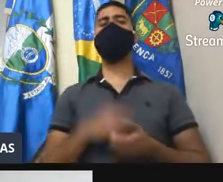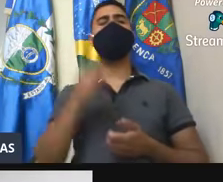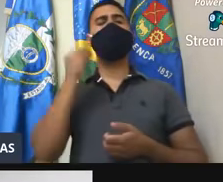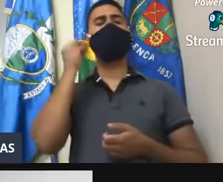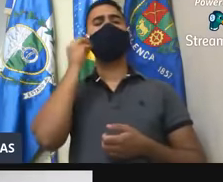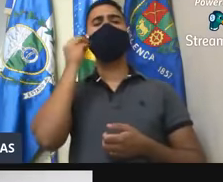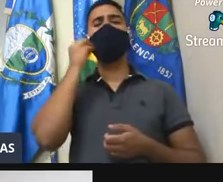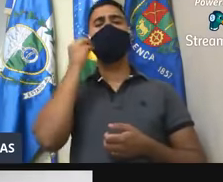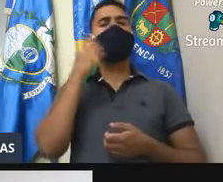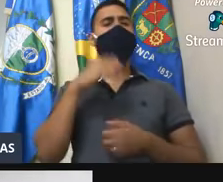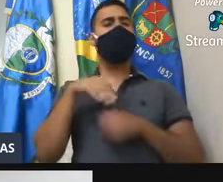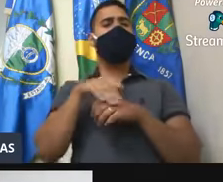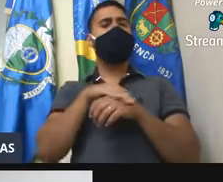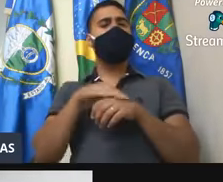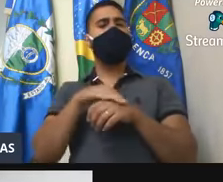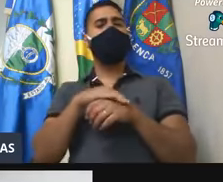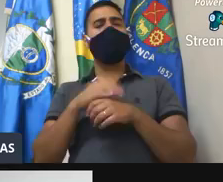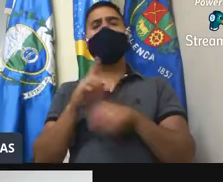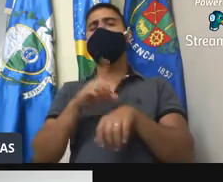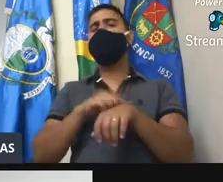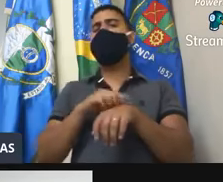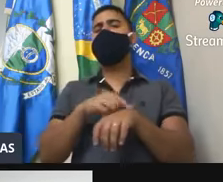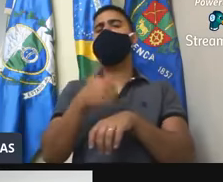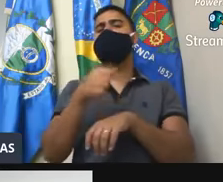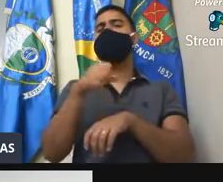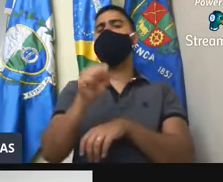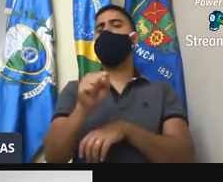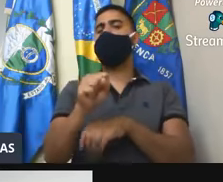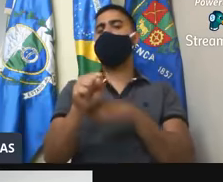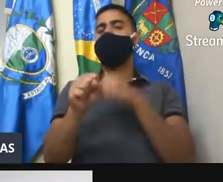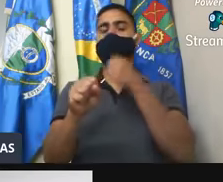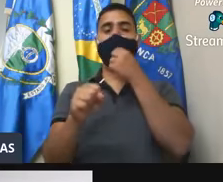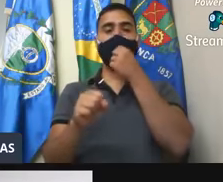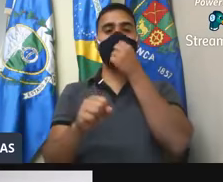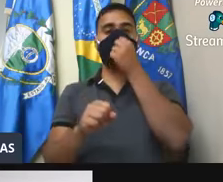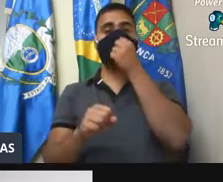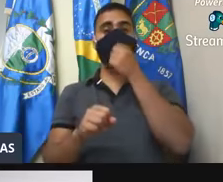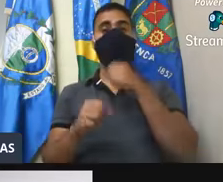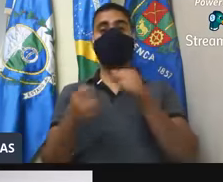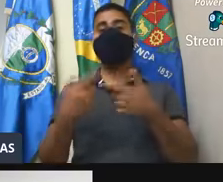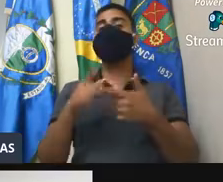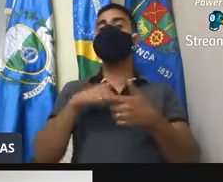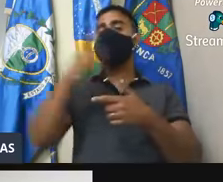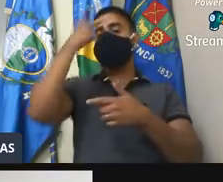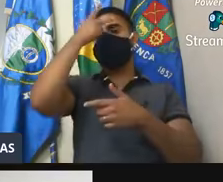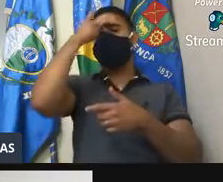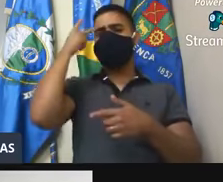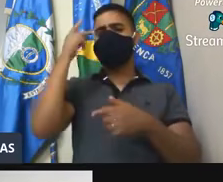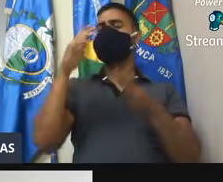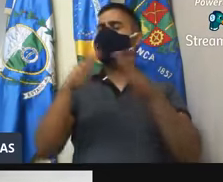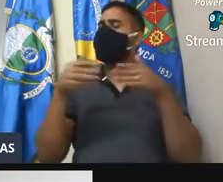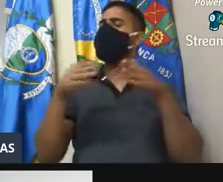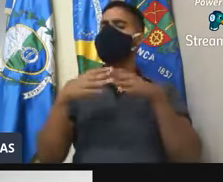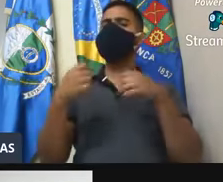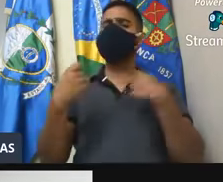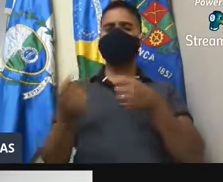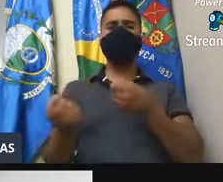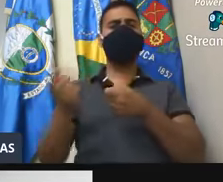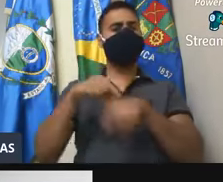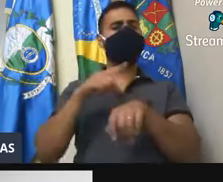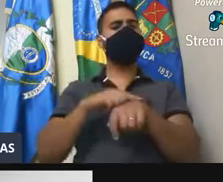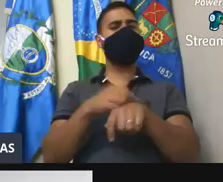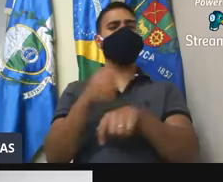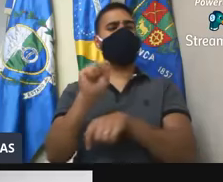consegue voltar com esse horário de 18 horas, vereador David, porque tem, tem pessoas cobrando, né, essa questão do Conservatório de Santo Isabel, Rancho Novo,